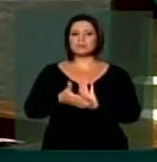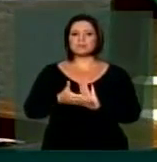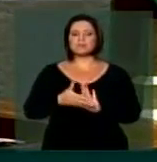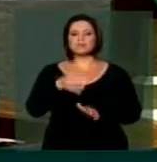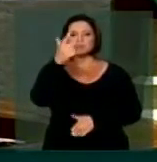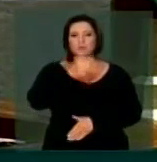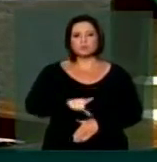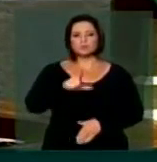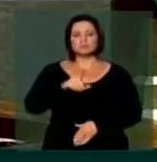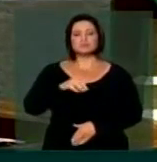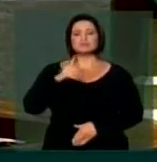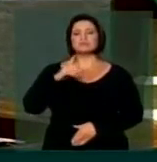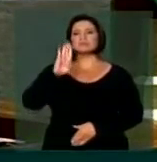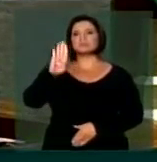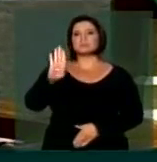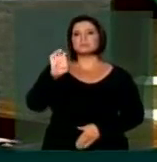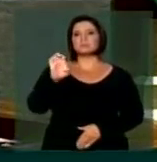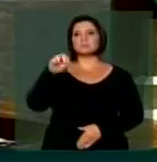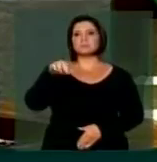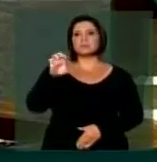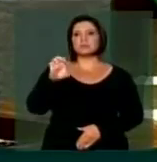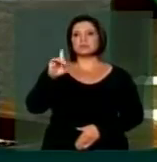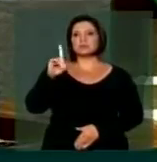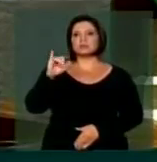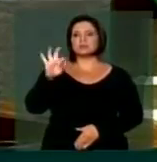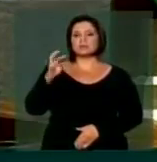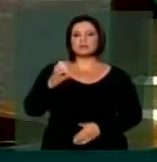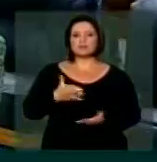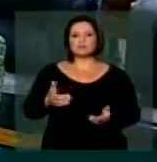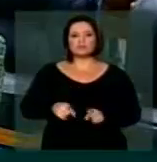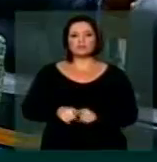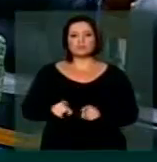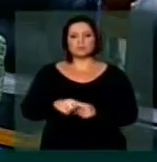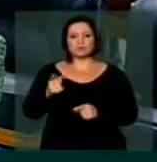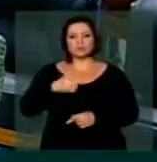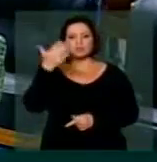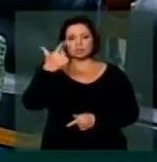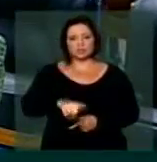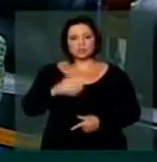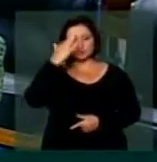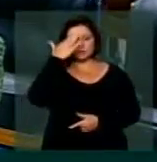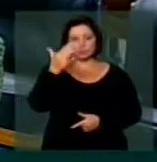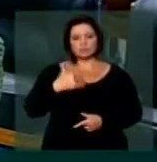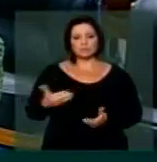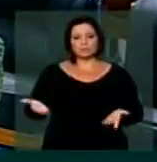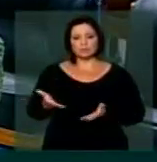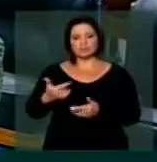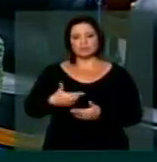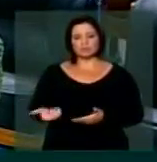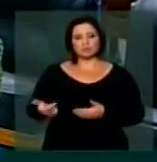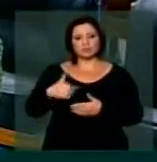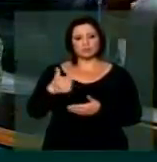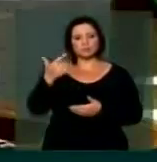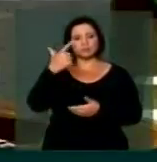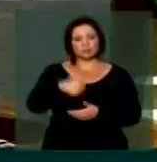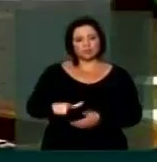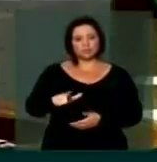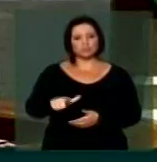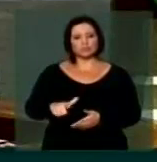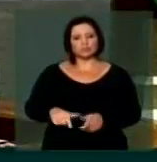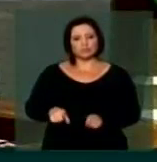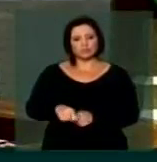à reeleição da deputada Benedito e todos os companheiros da coligação, agradecer mais uma vez aos eleitores que me trouxeram de volta